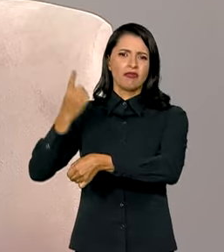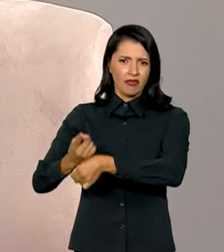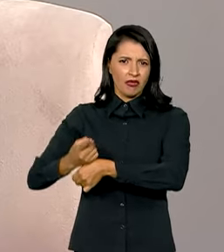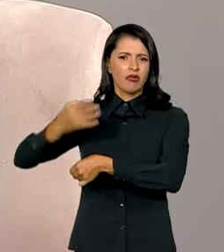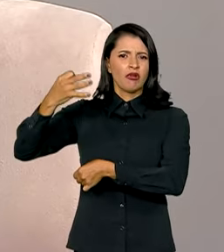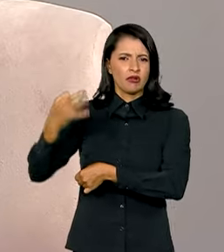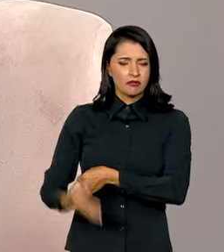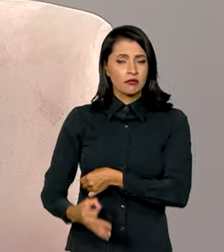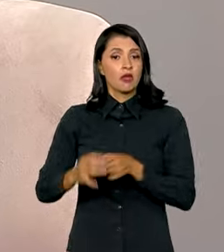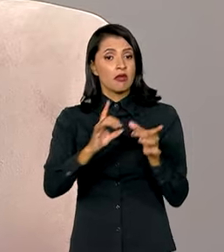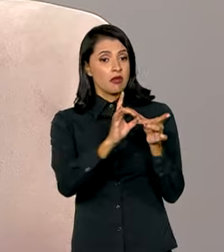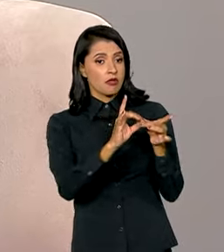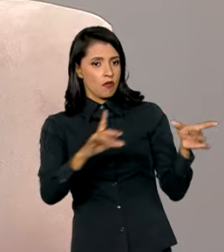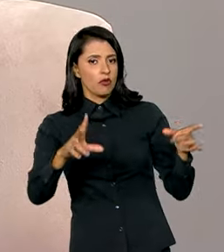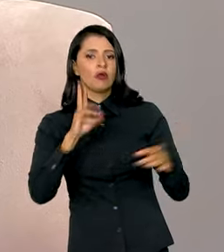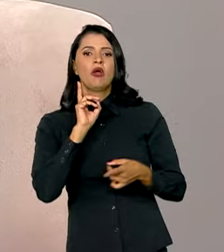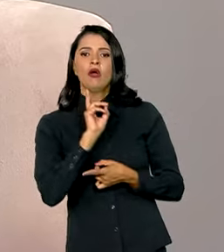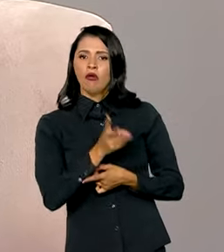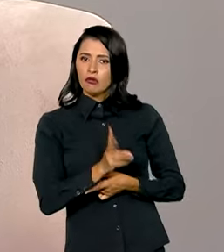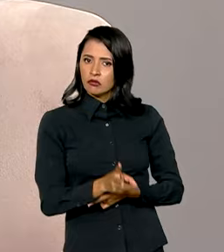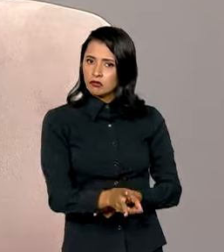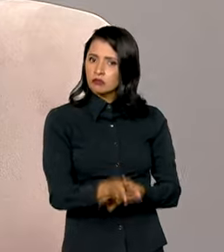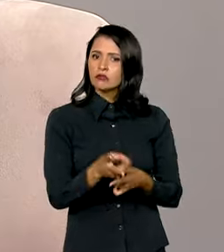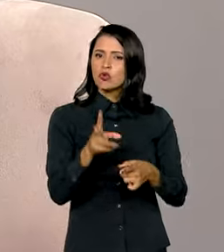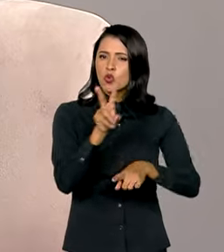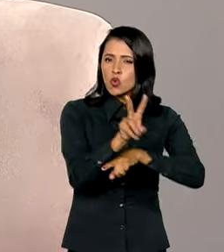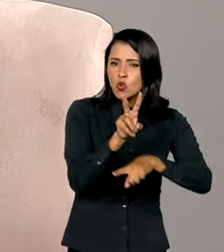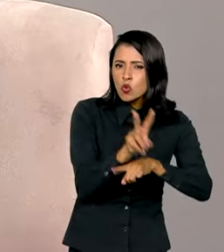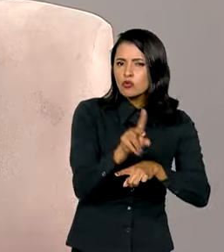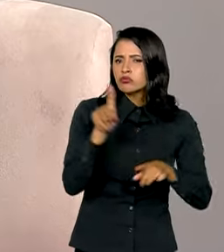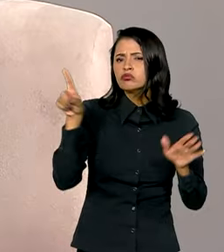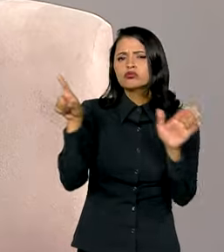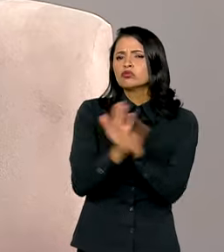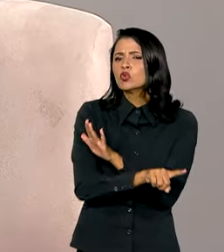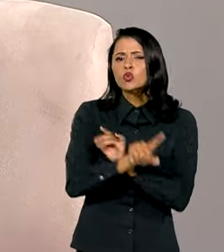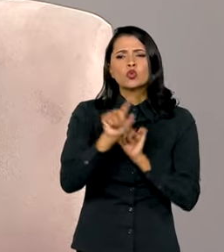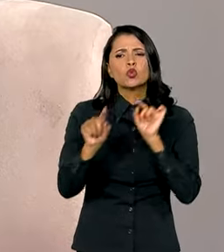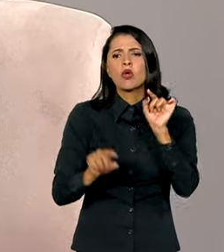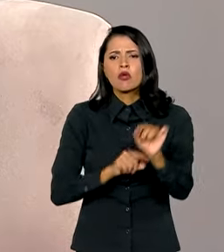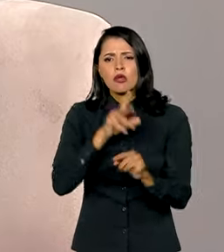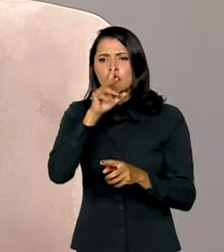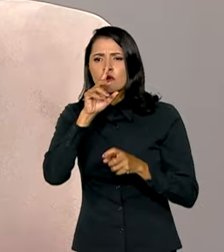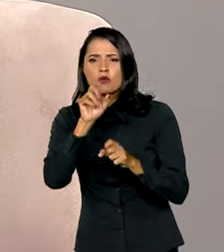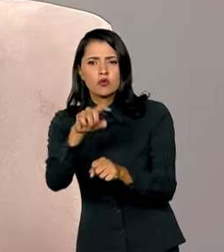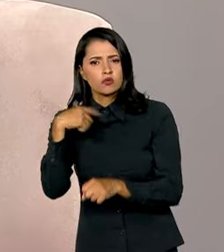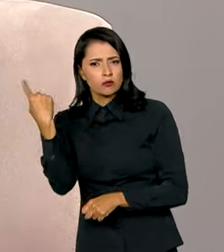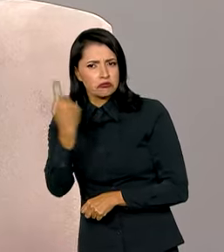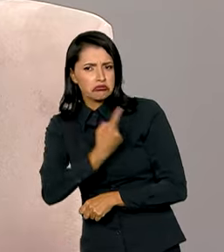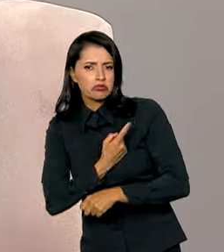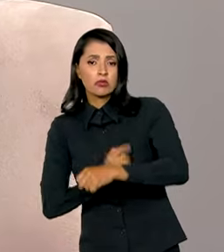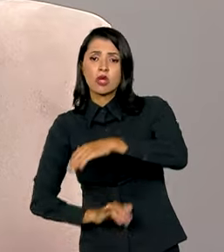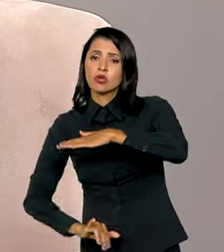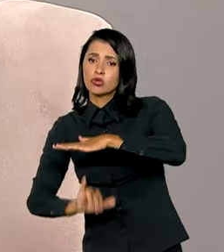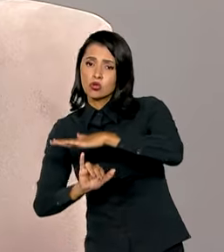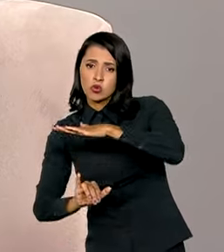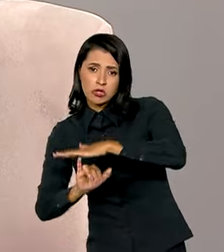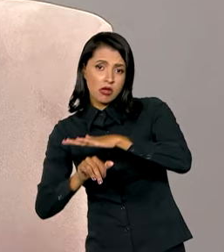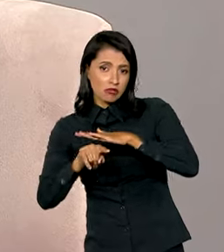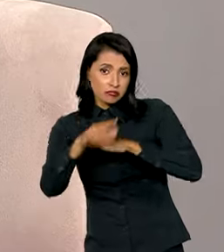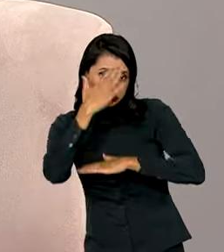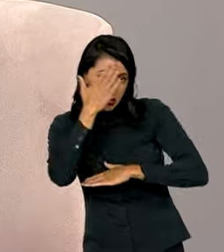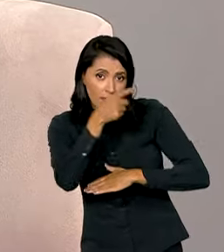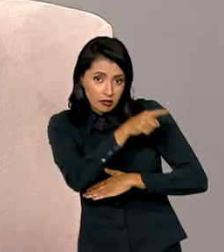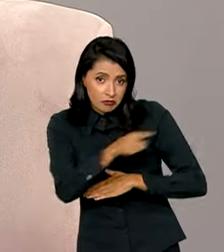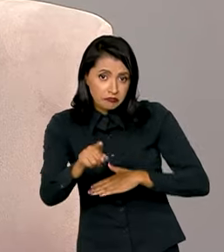democracia brasileira foi preservada. Eu pergunto, isso se deve à força das nossas instituições? Ou seja, graças